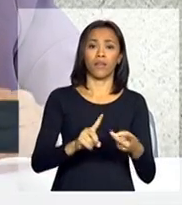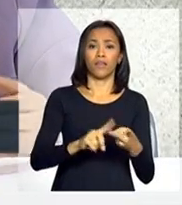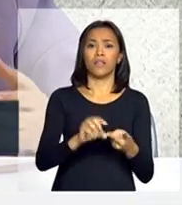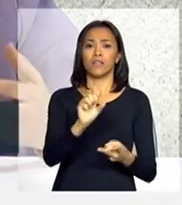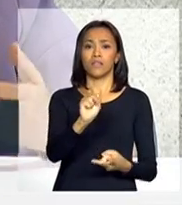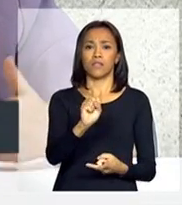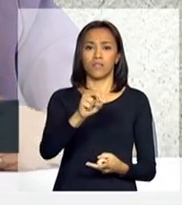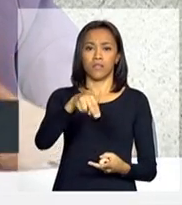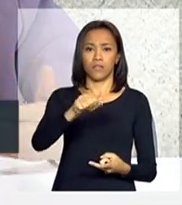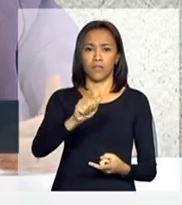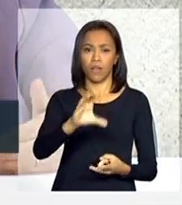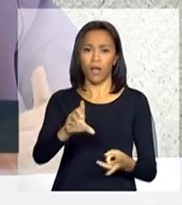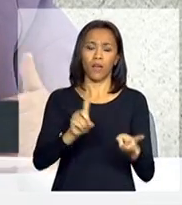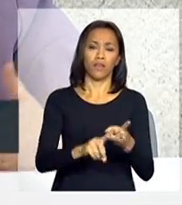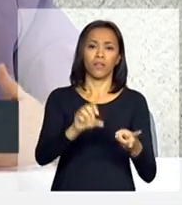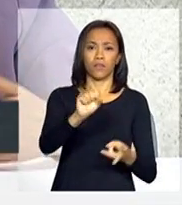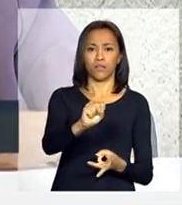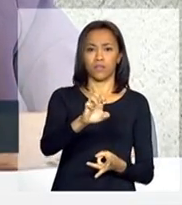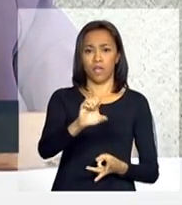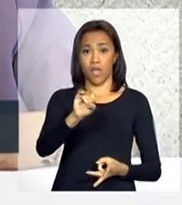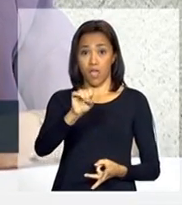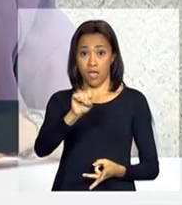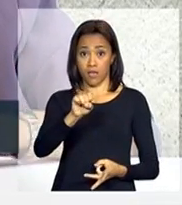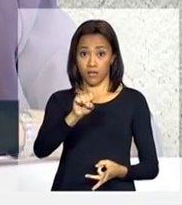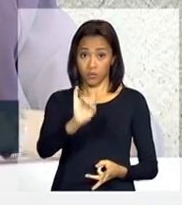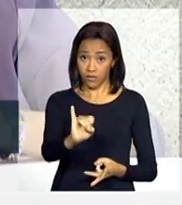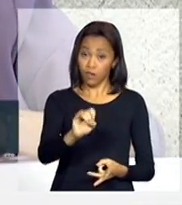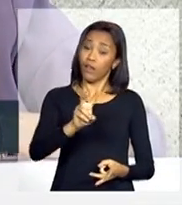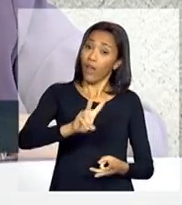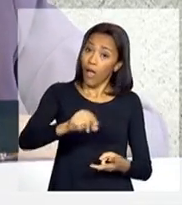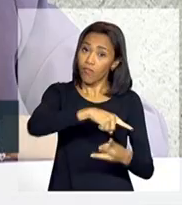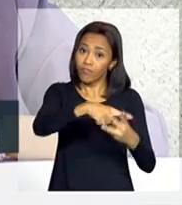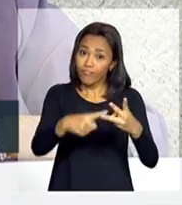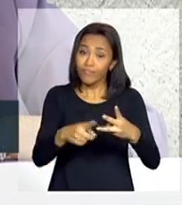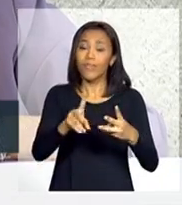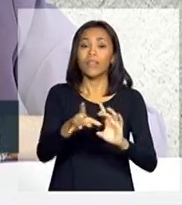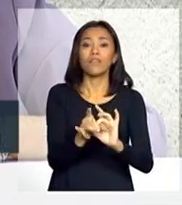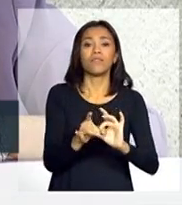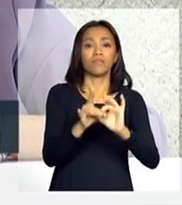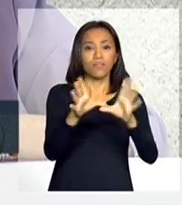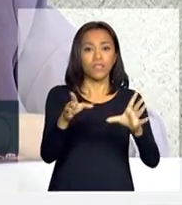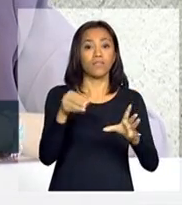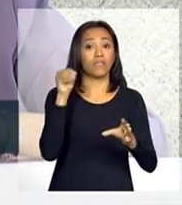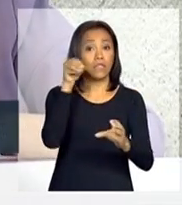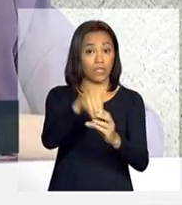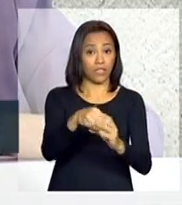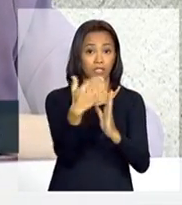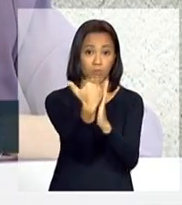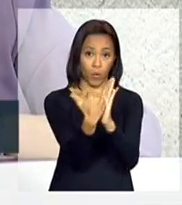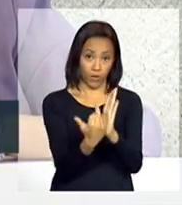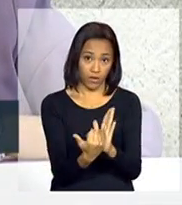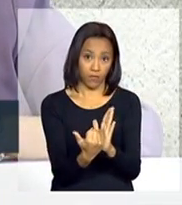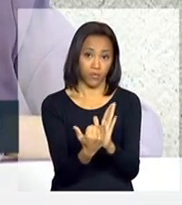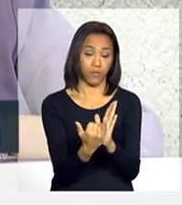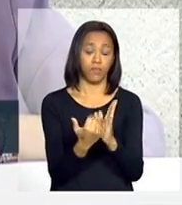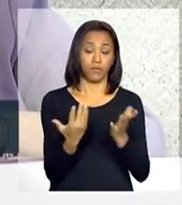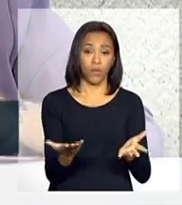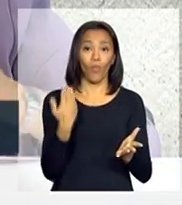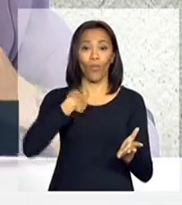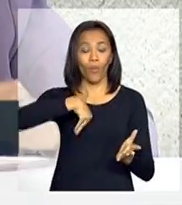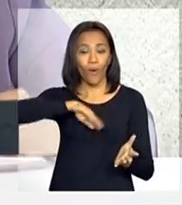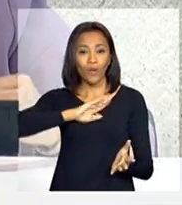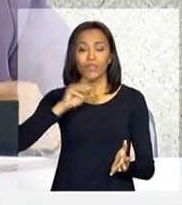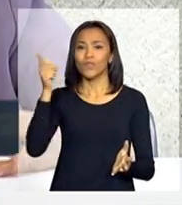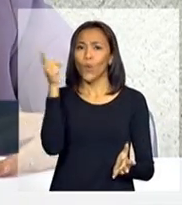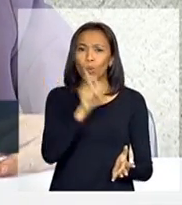será colocado à disposição desse programa. Então, nós demos um passo